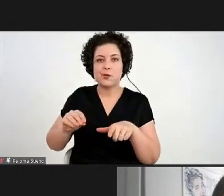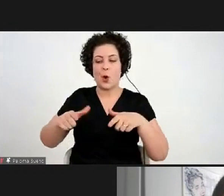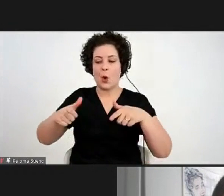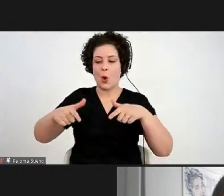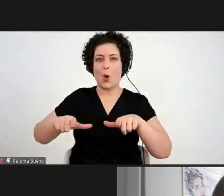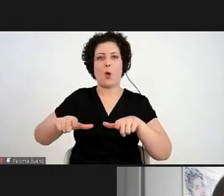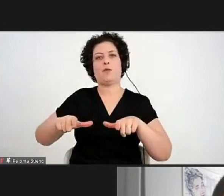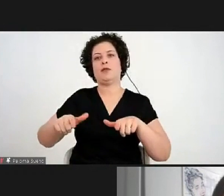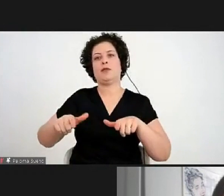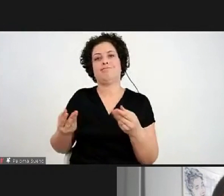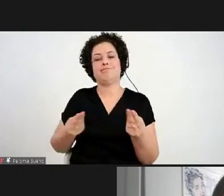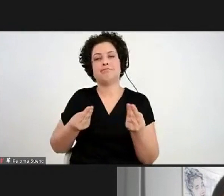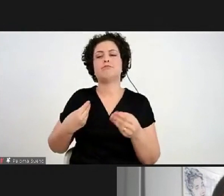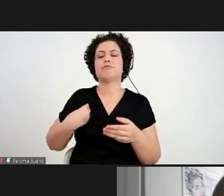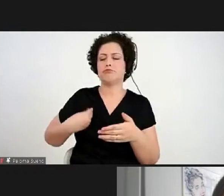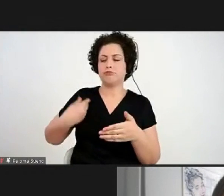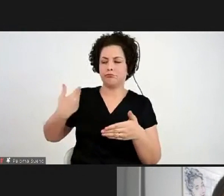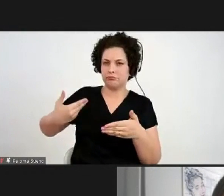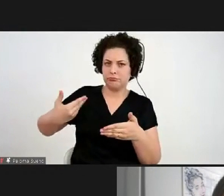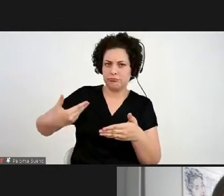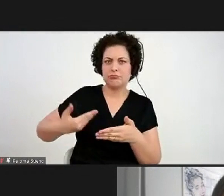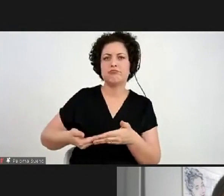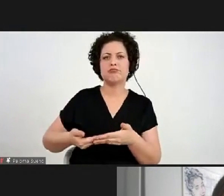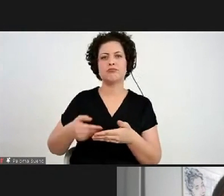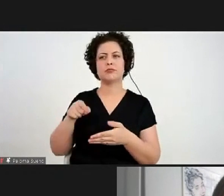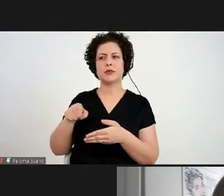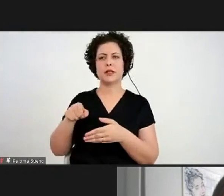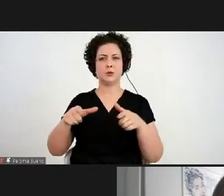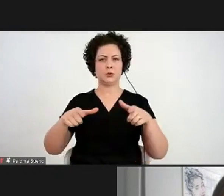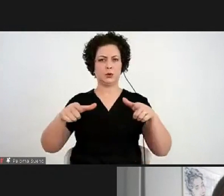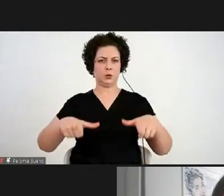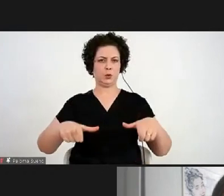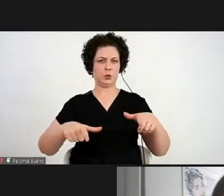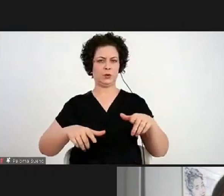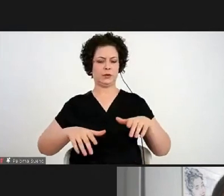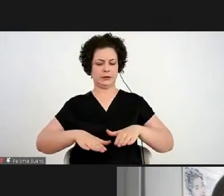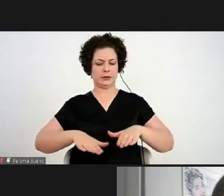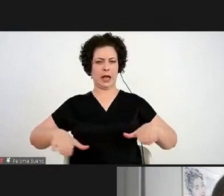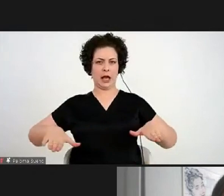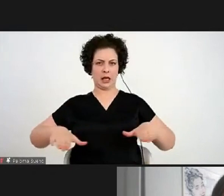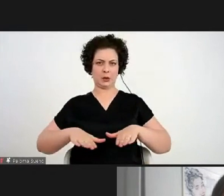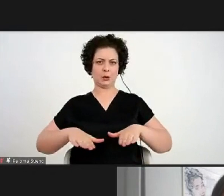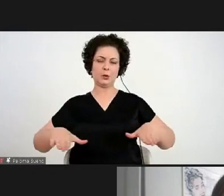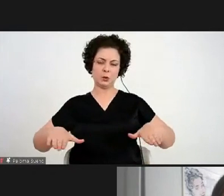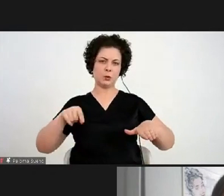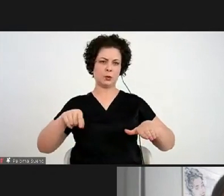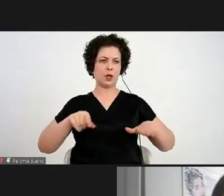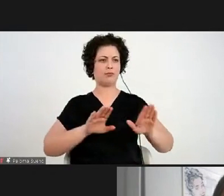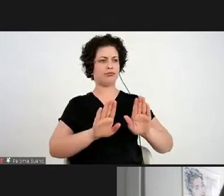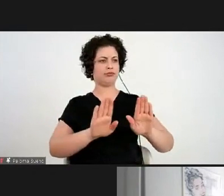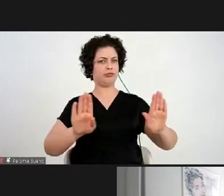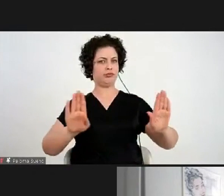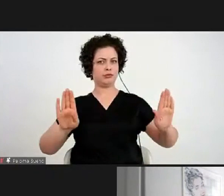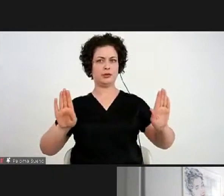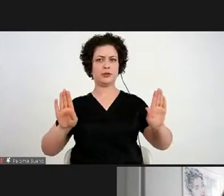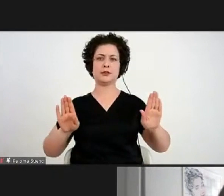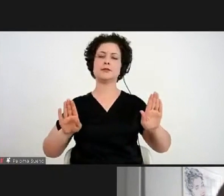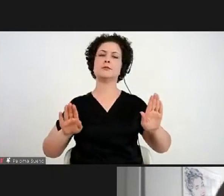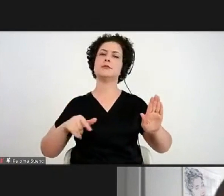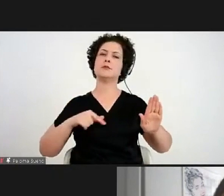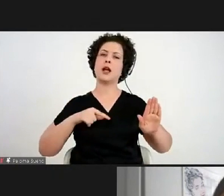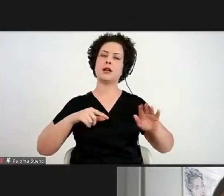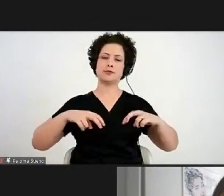tem vivido, sim. Aquele espaço do piso térreo que eu falei, que eu apresentei, que no